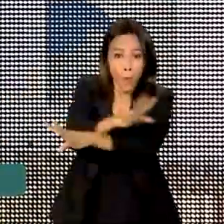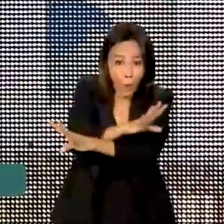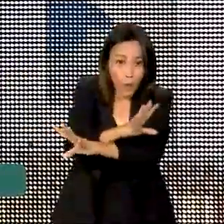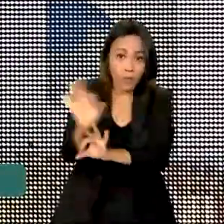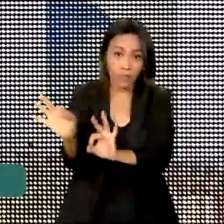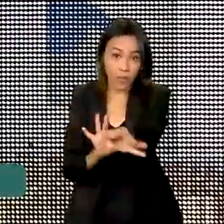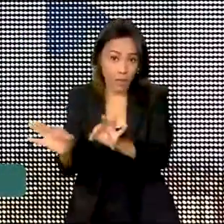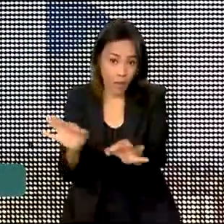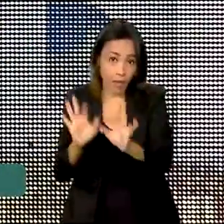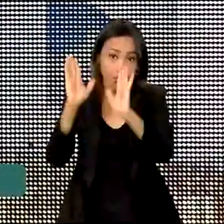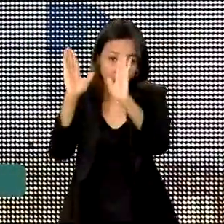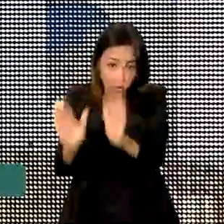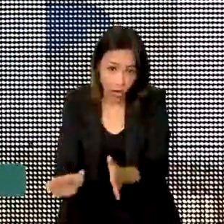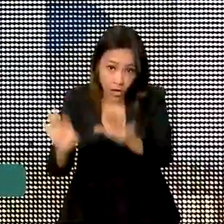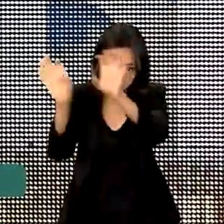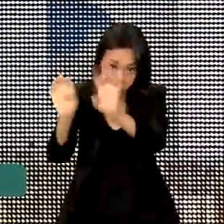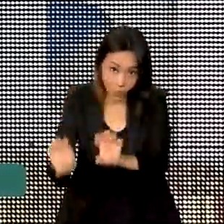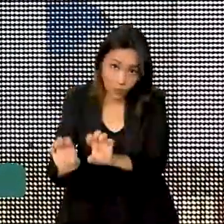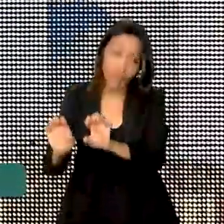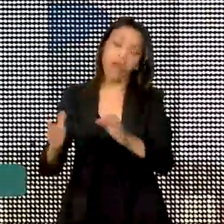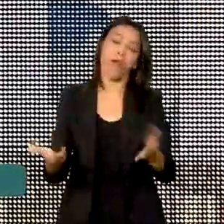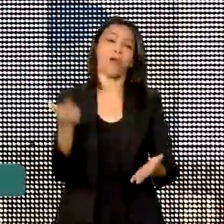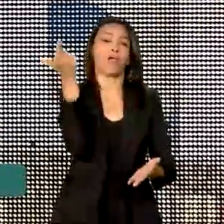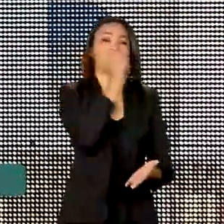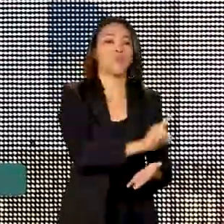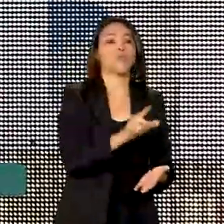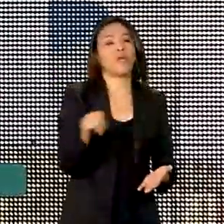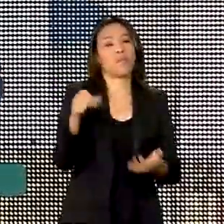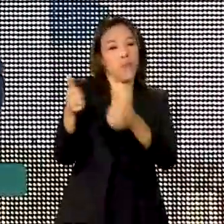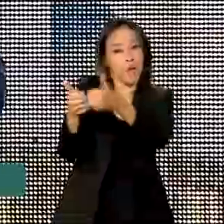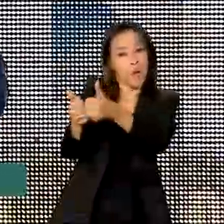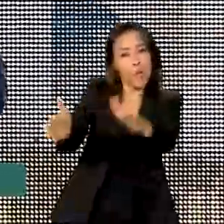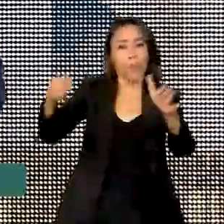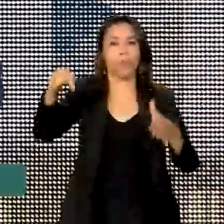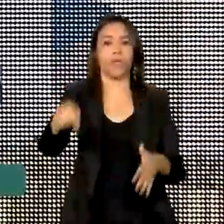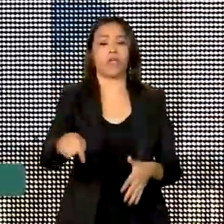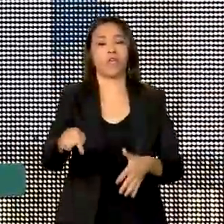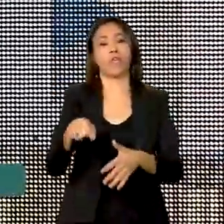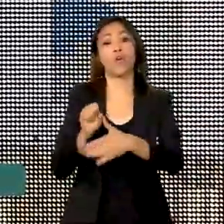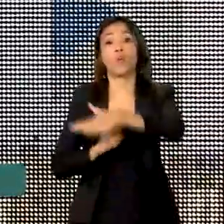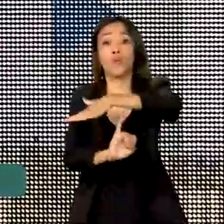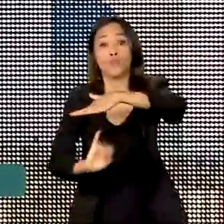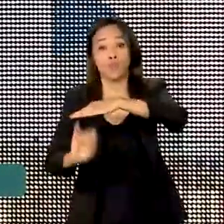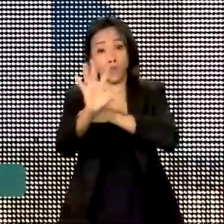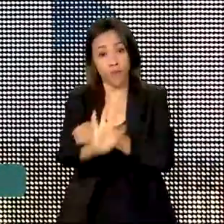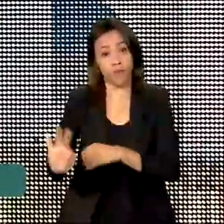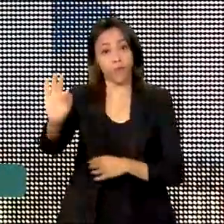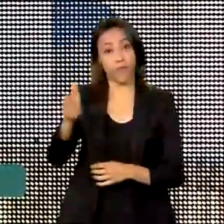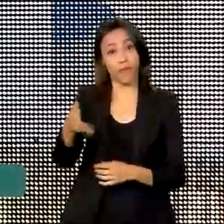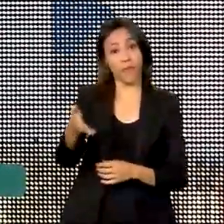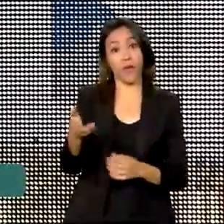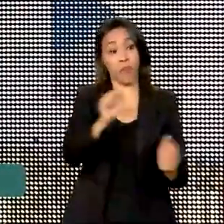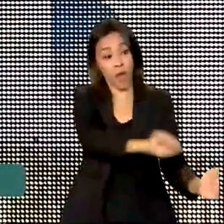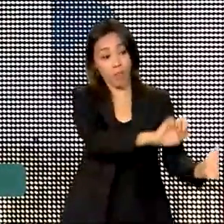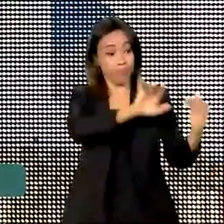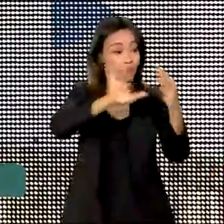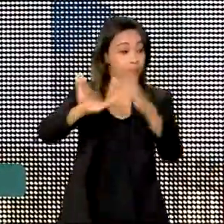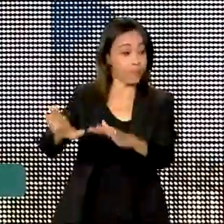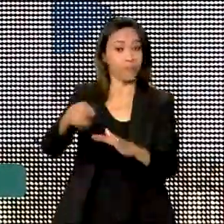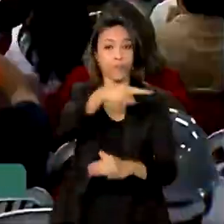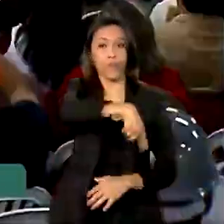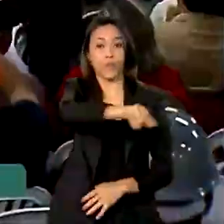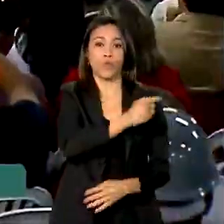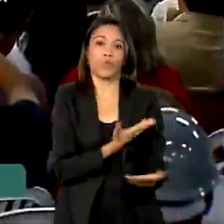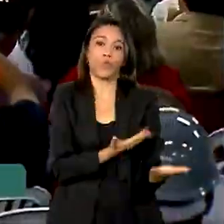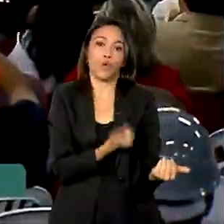a gente consegue acelerar e colocar o Instituto Federal para funcionar e atender aos jovens aqui